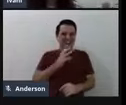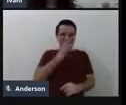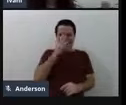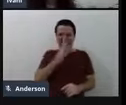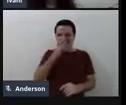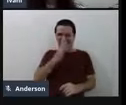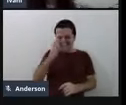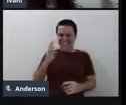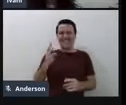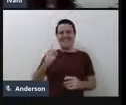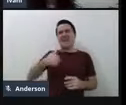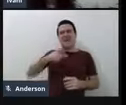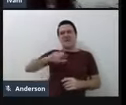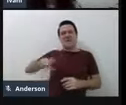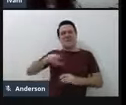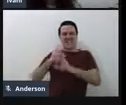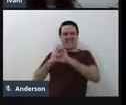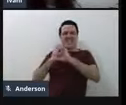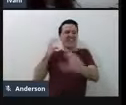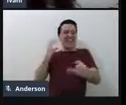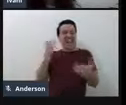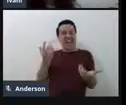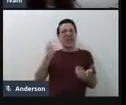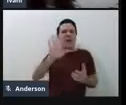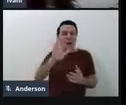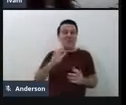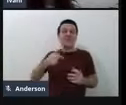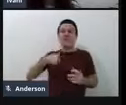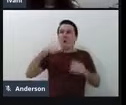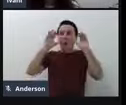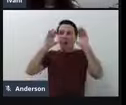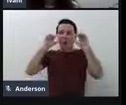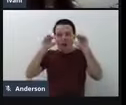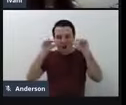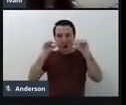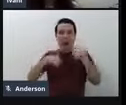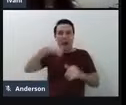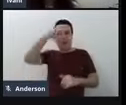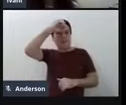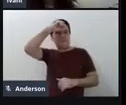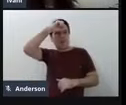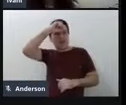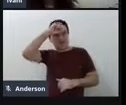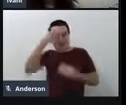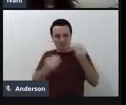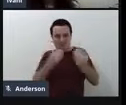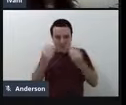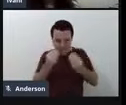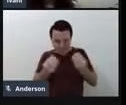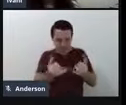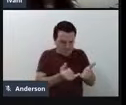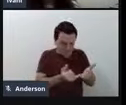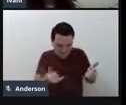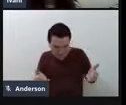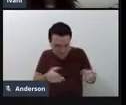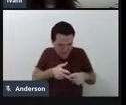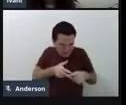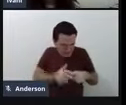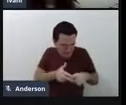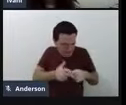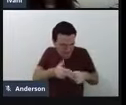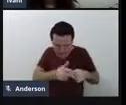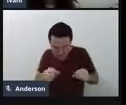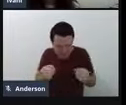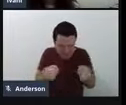Não, não sou, né, de forma alguma, mas a gente tem a curiosidade, acabei aprendendo a fazer isso, e acabei